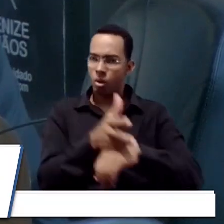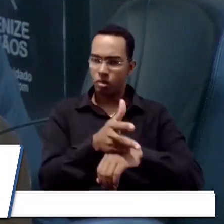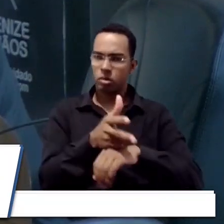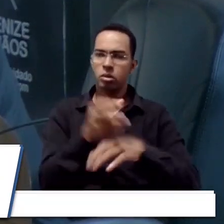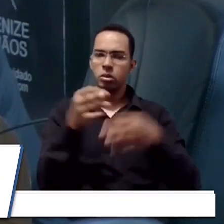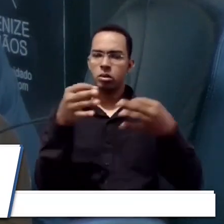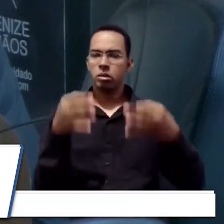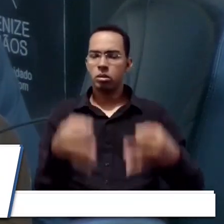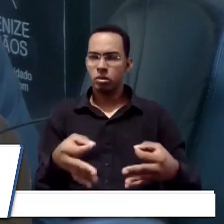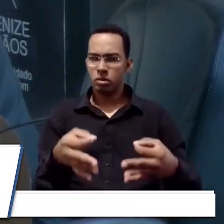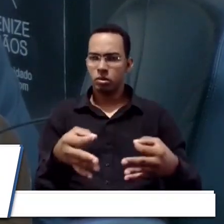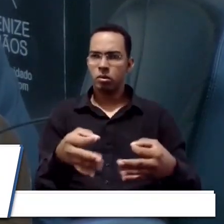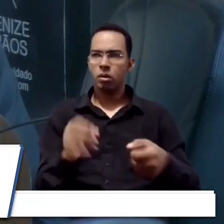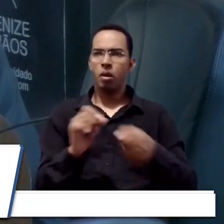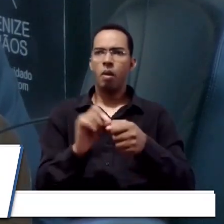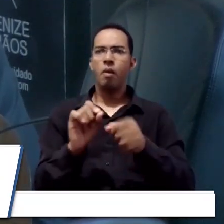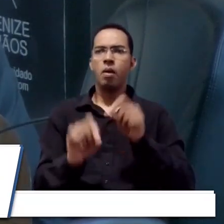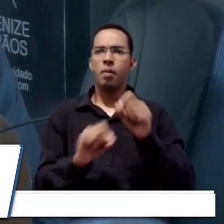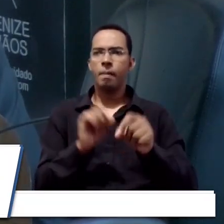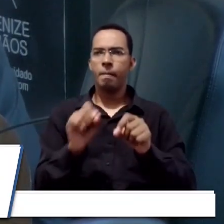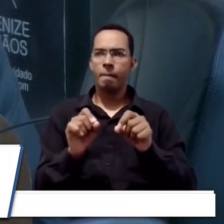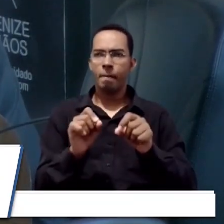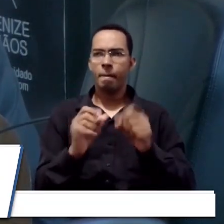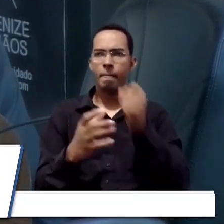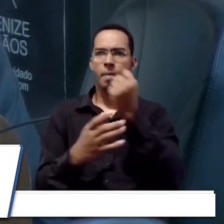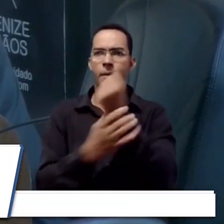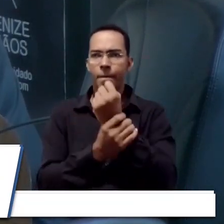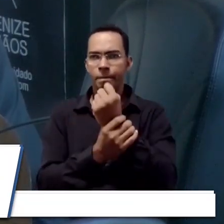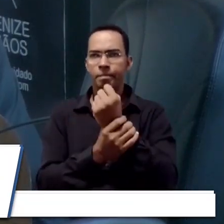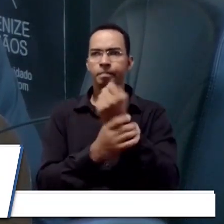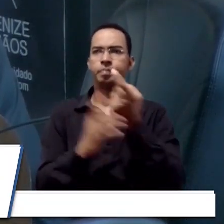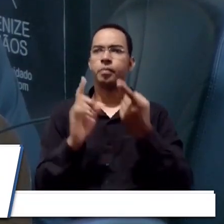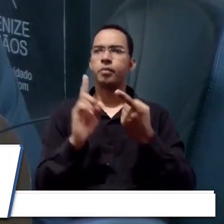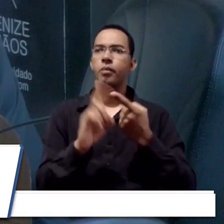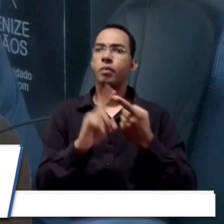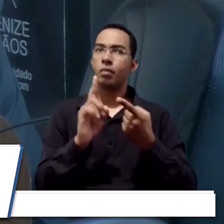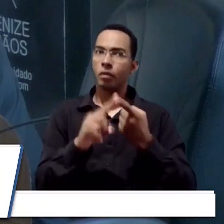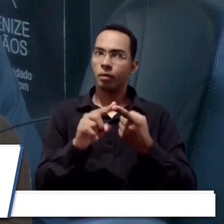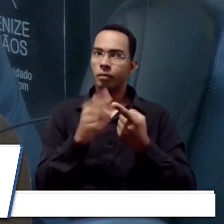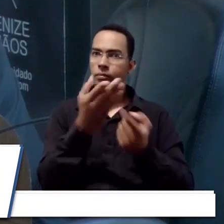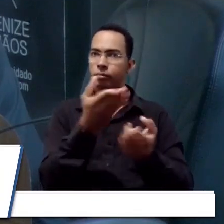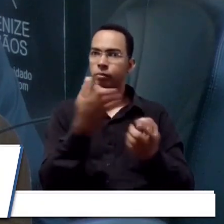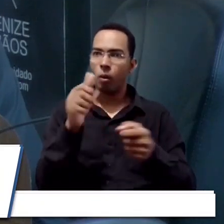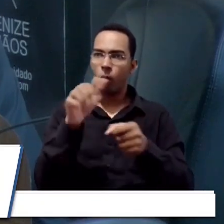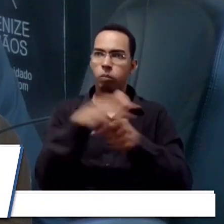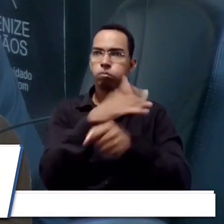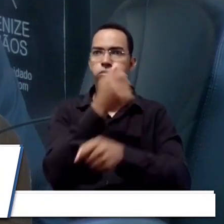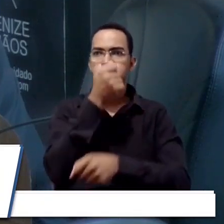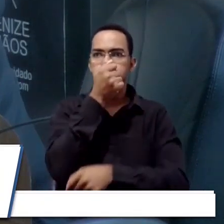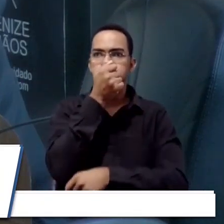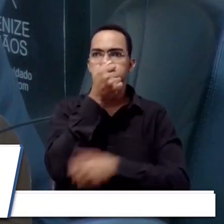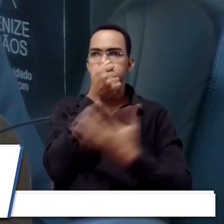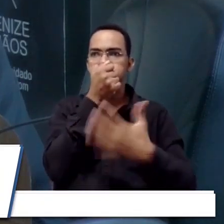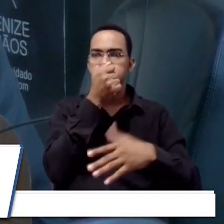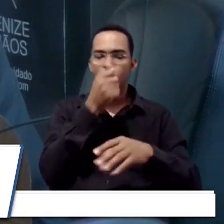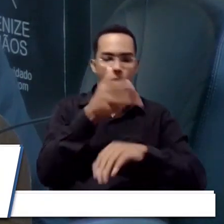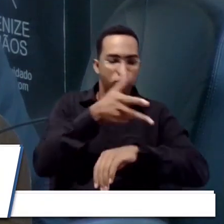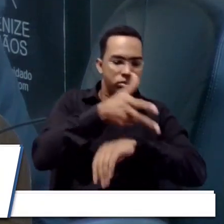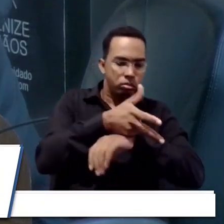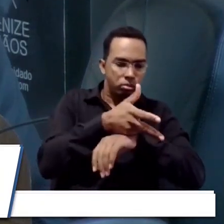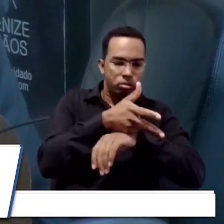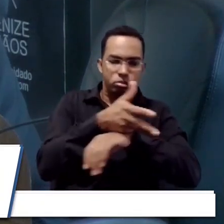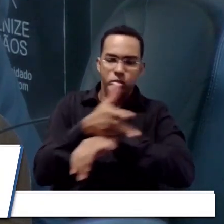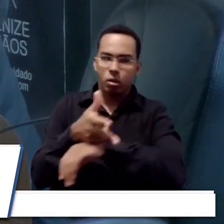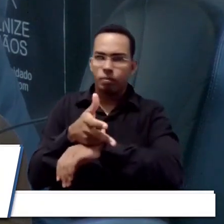para fazer a questão de segurança e também a questão das enchentes, dos códigos e as